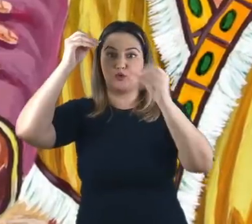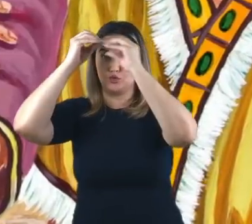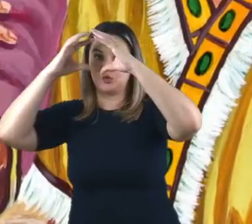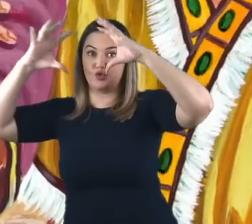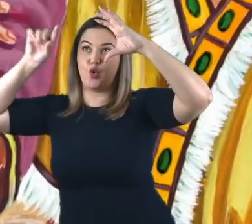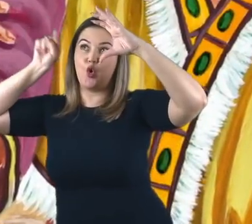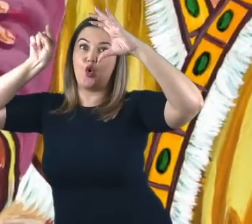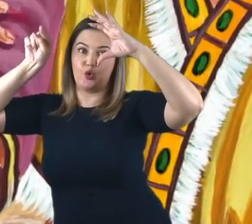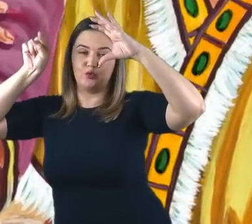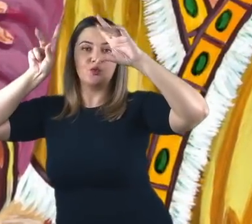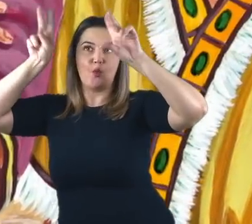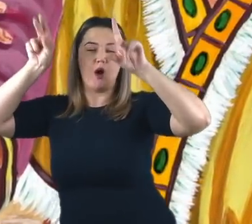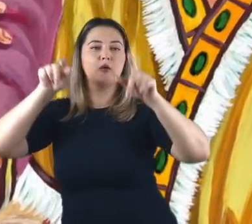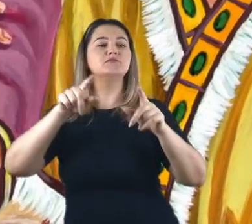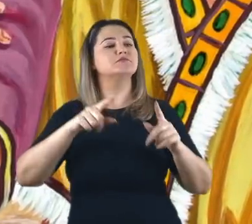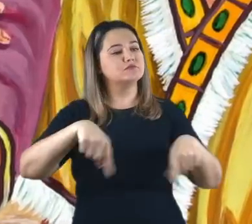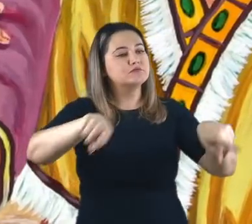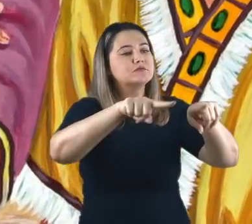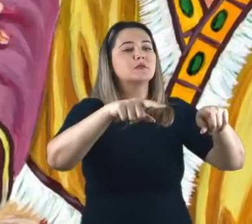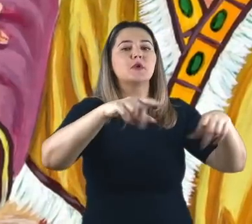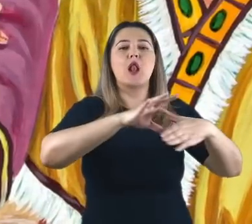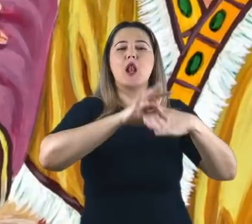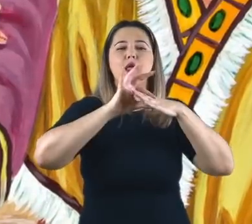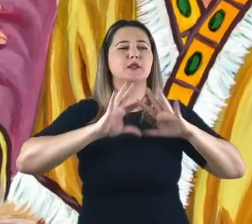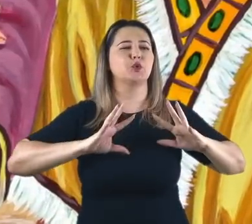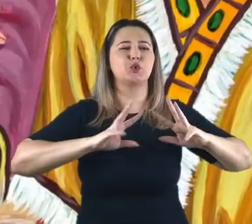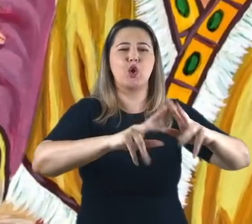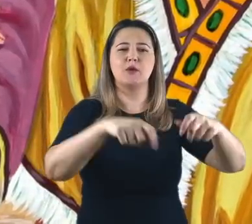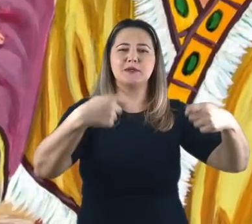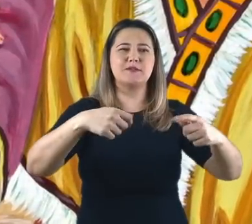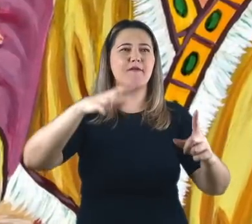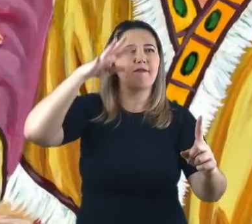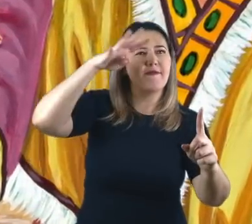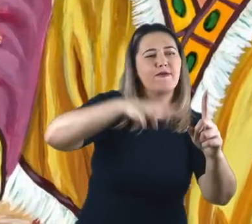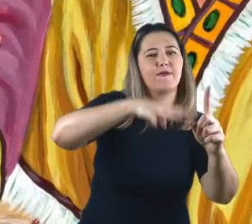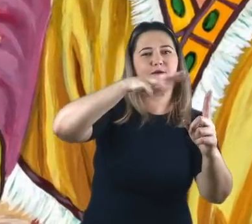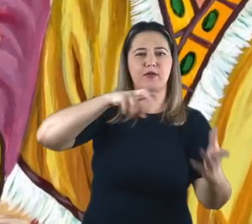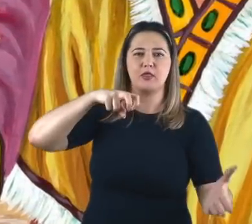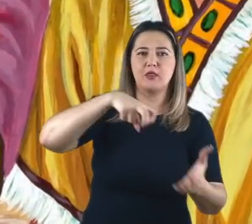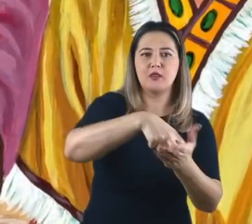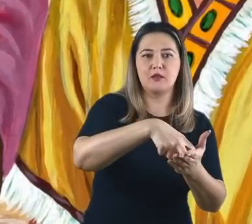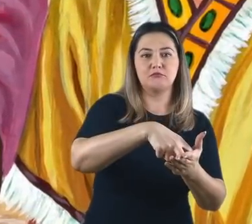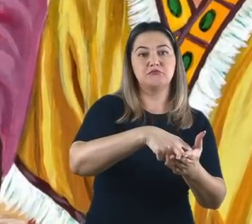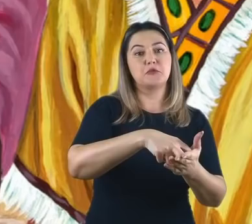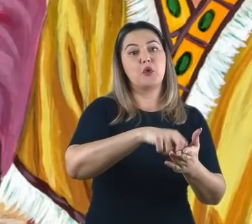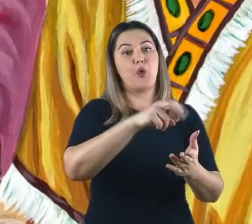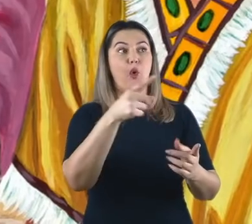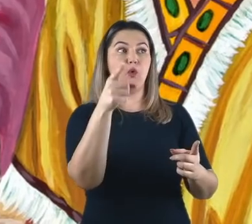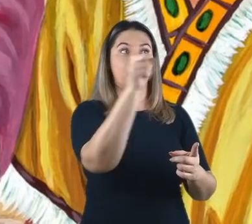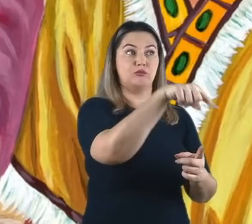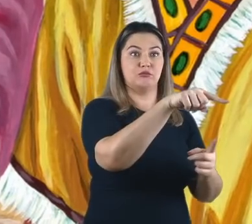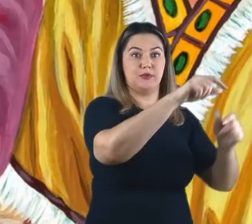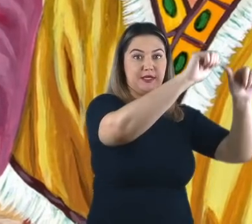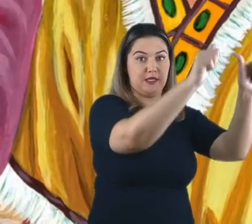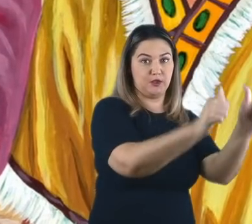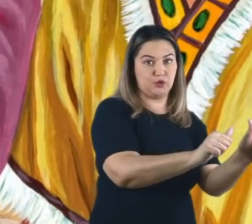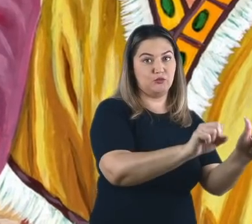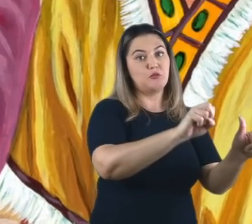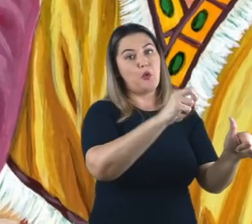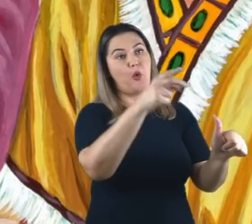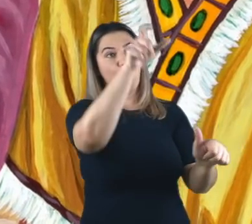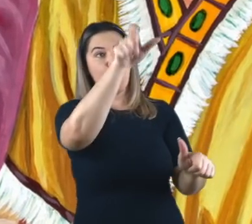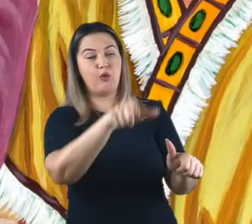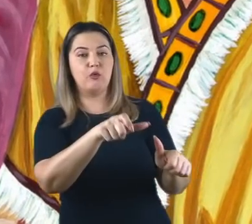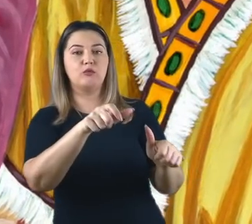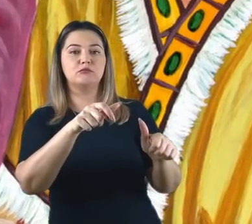curvar-se diante da imagem do deus que o rei mandou construir ou a sua própria imagem. As pessoas, portanto, fazendo isto, jurariam